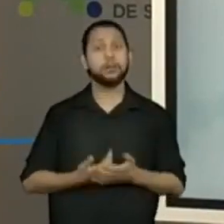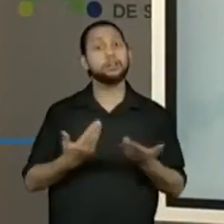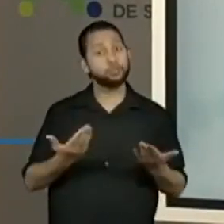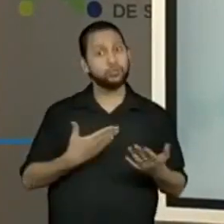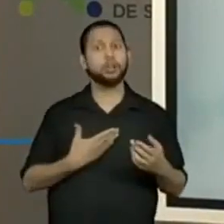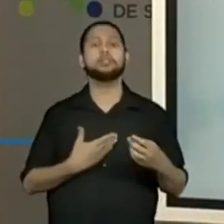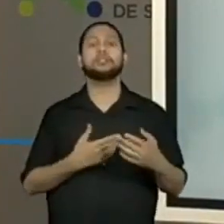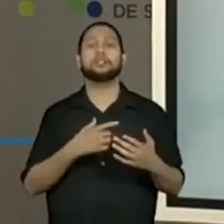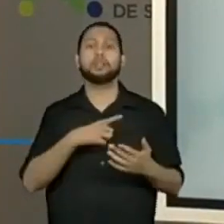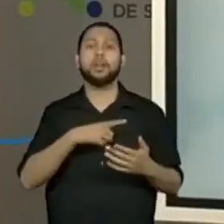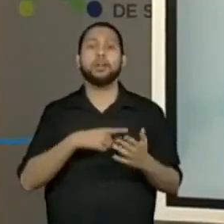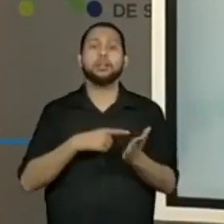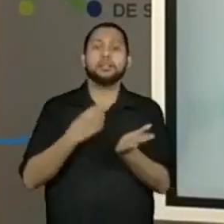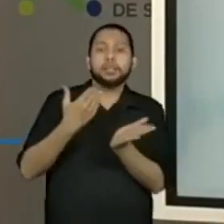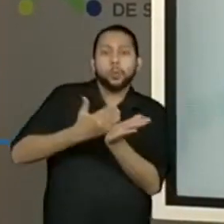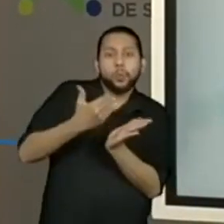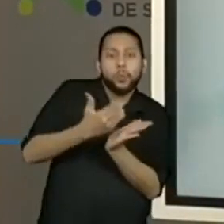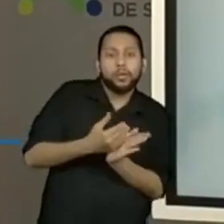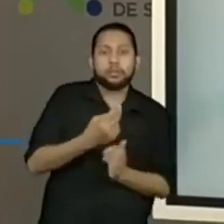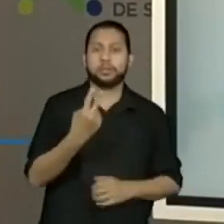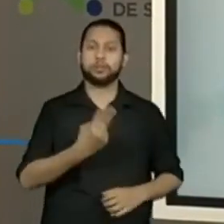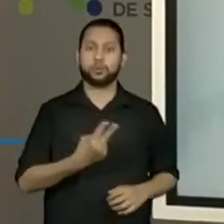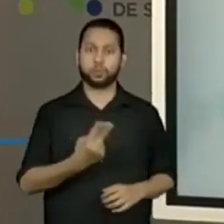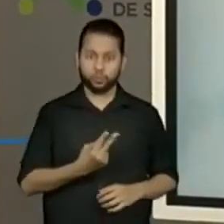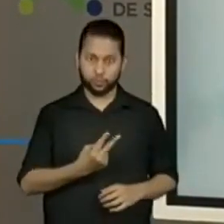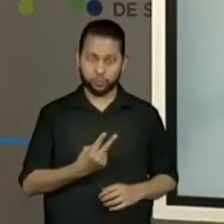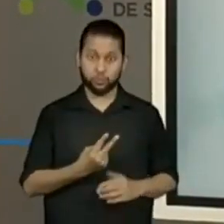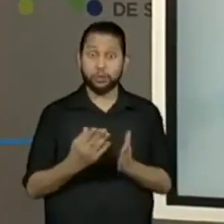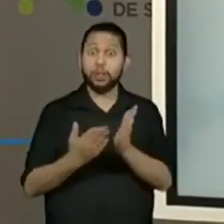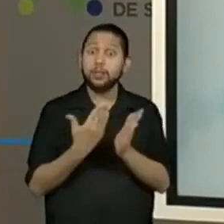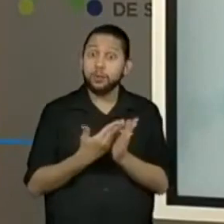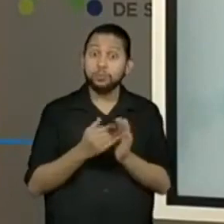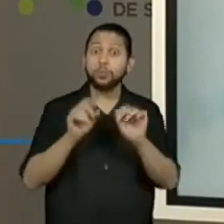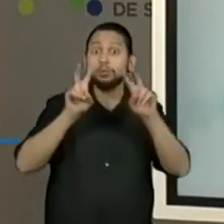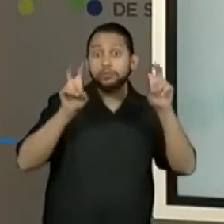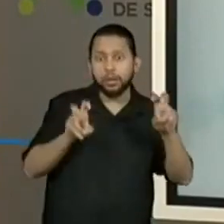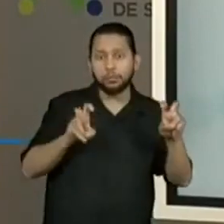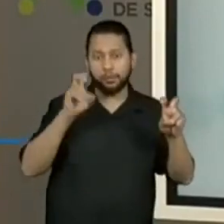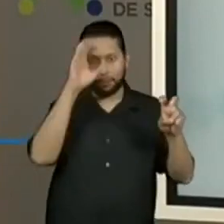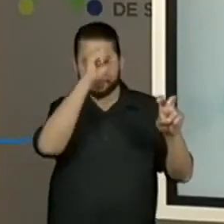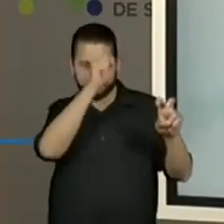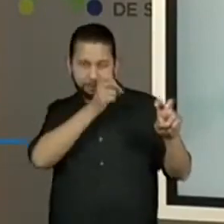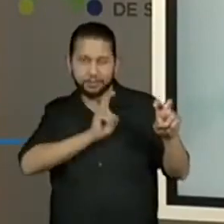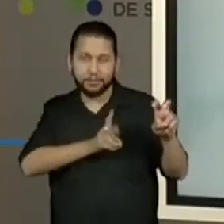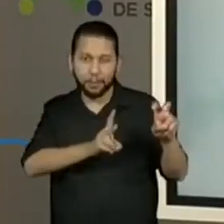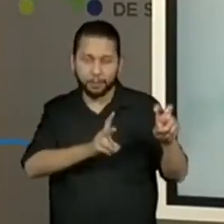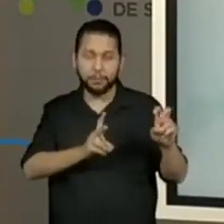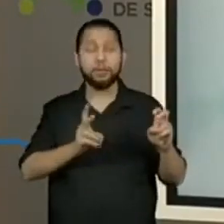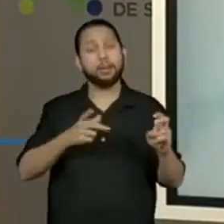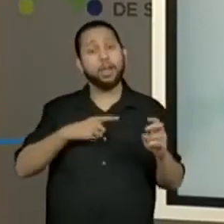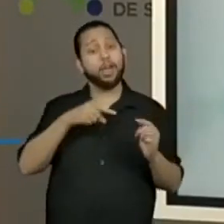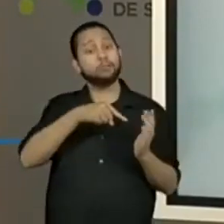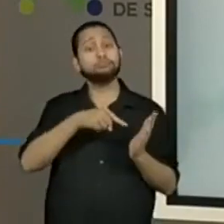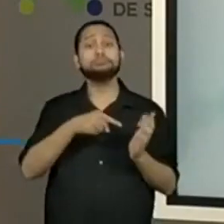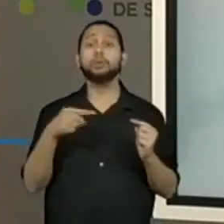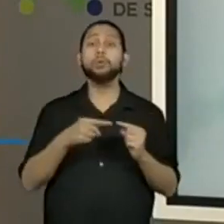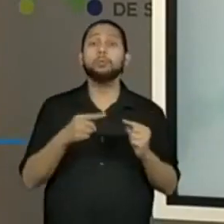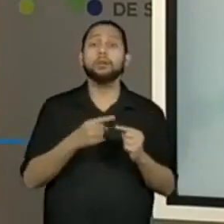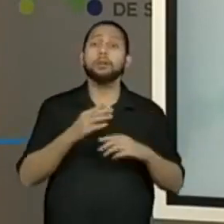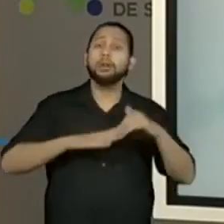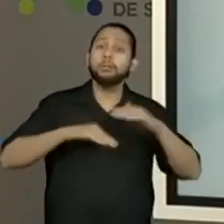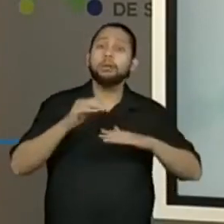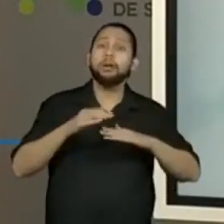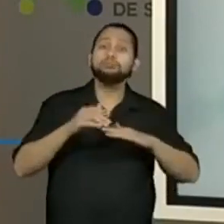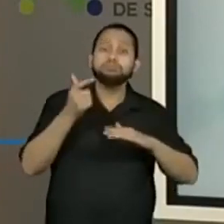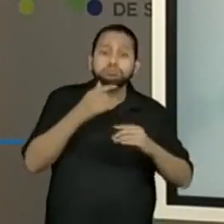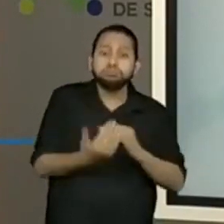essa segunda sequência do material do Aprender Sempre, que é o material de recuperação. Vamos então para a